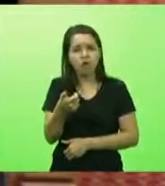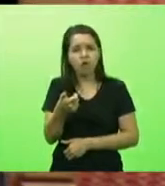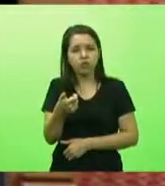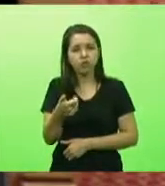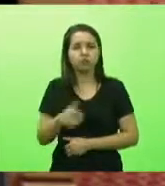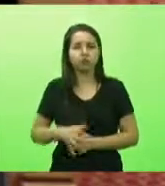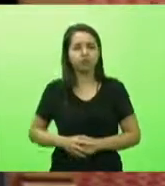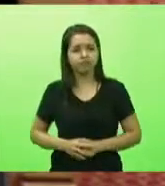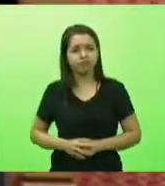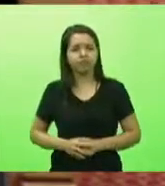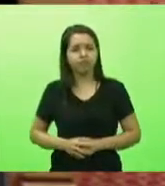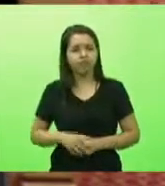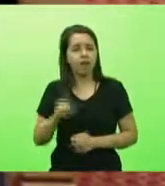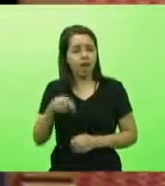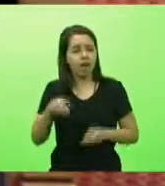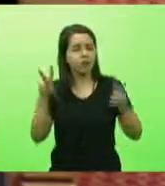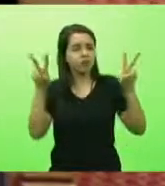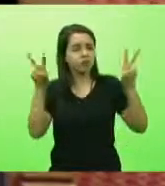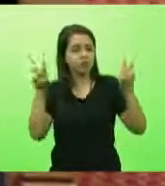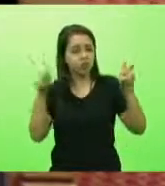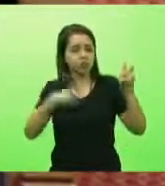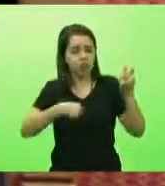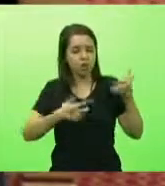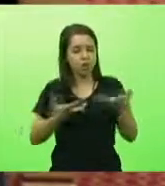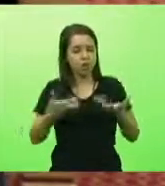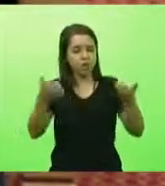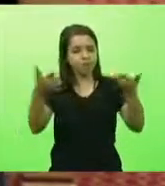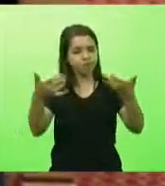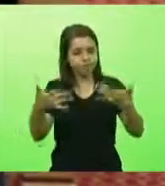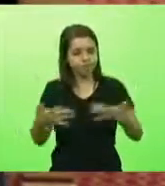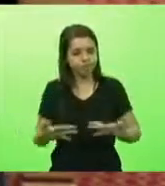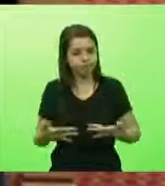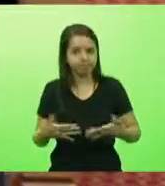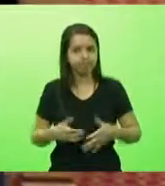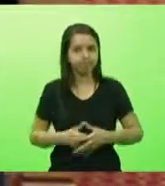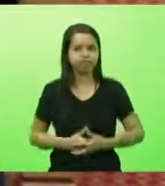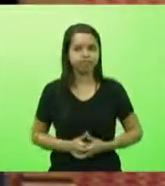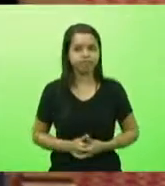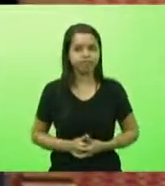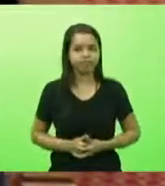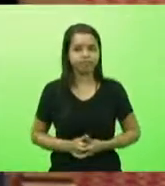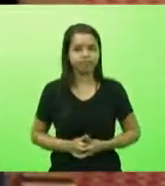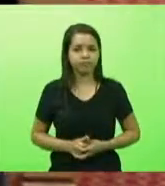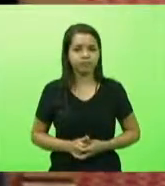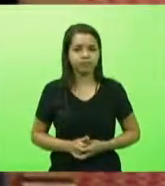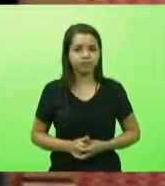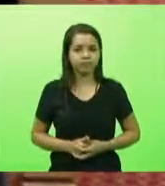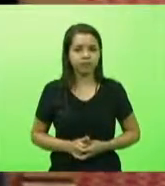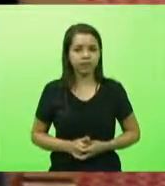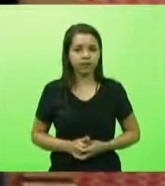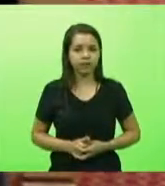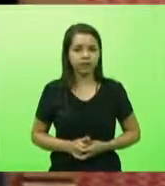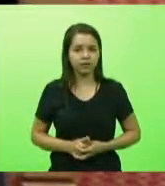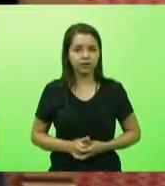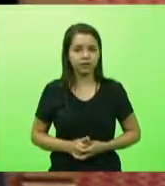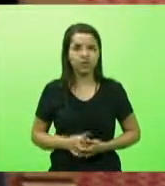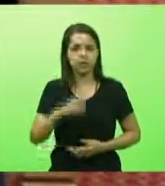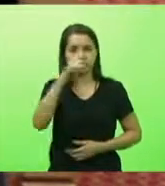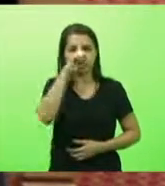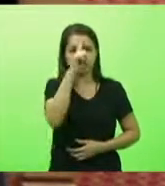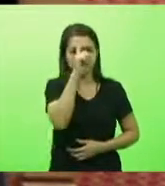esse é um assunto que eu queria falar. Segundo assunto, essa questão do hospital